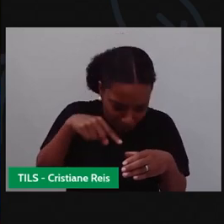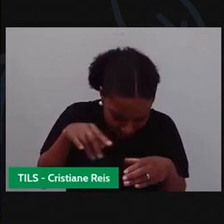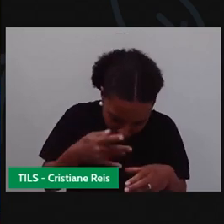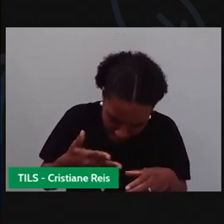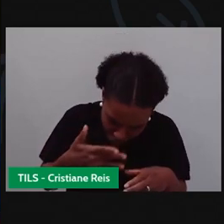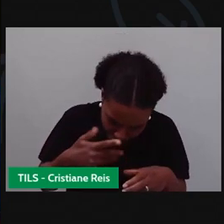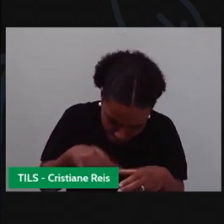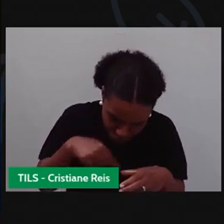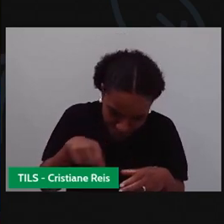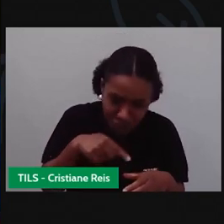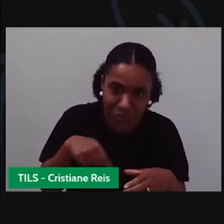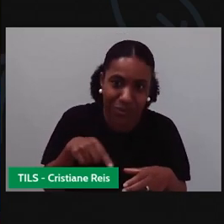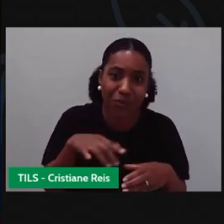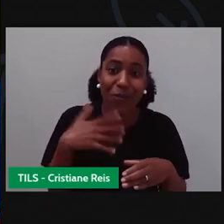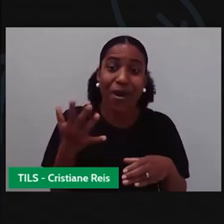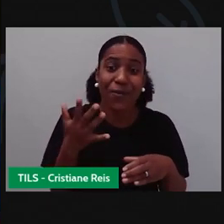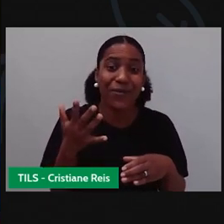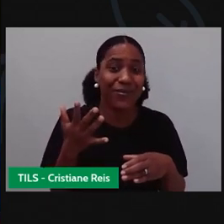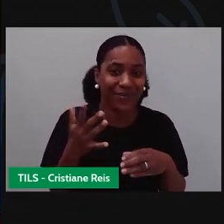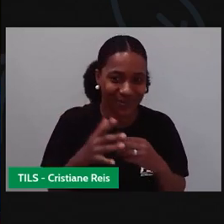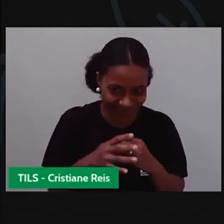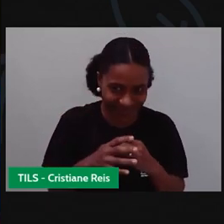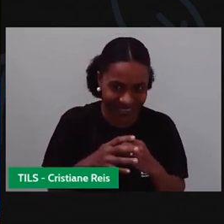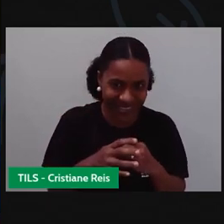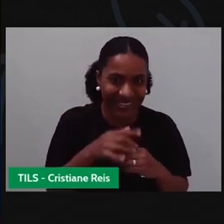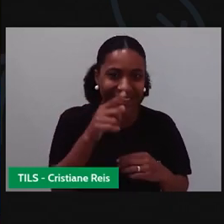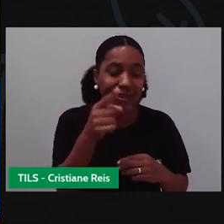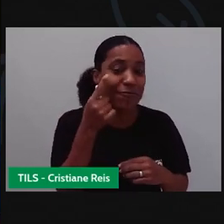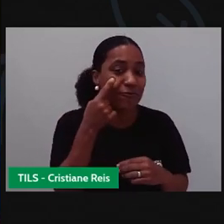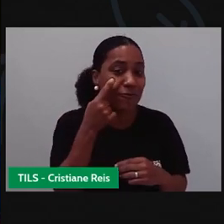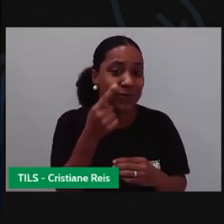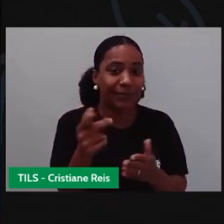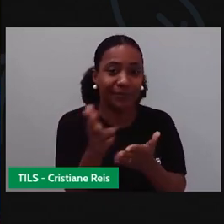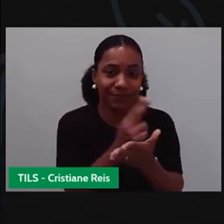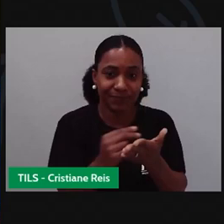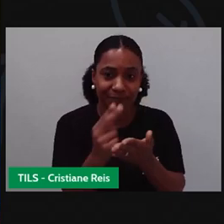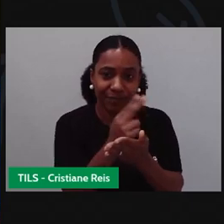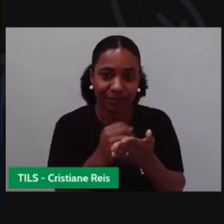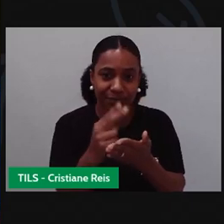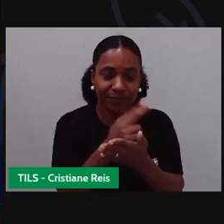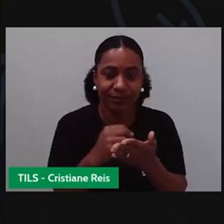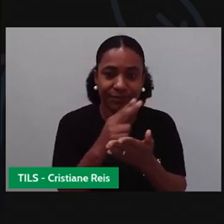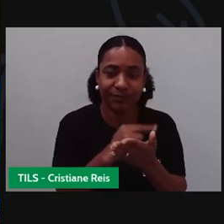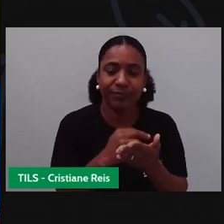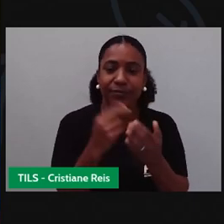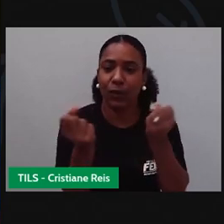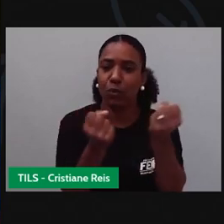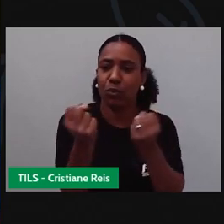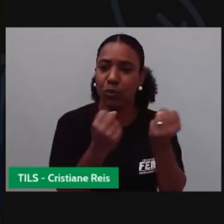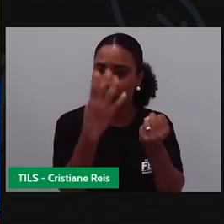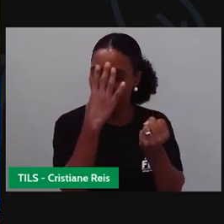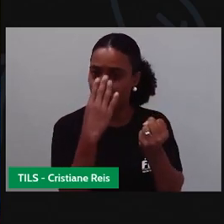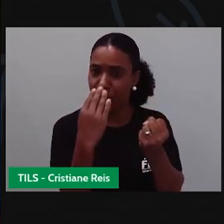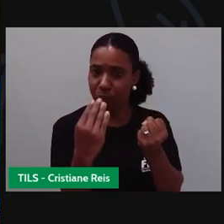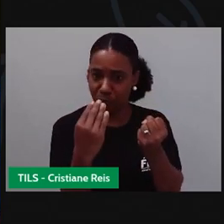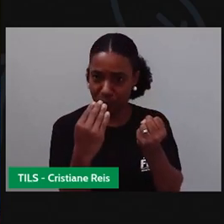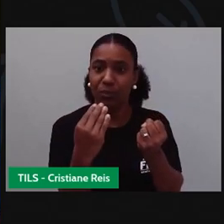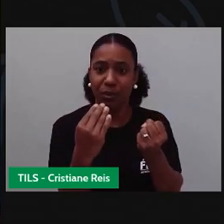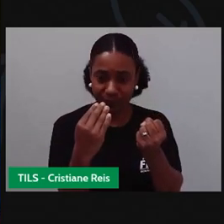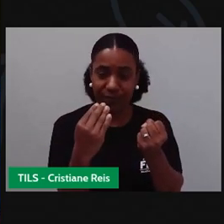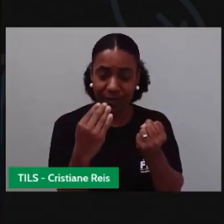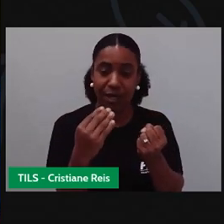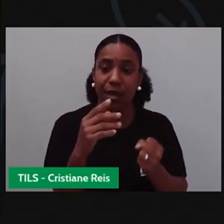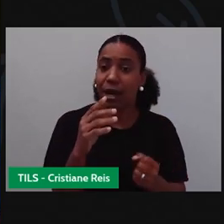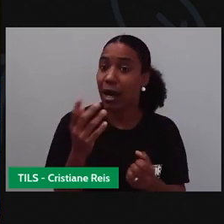o que que acontece? Então, aqui tá o desenho da ambulância. Eu quero que vocês pesquisem aí sobre o barulho que a ambulância